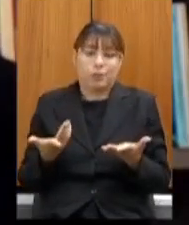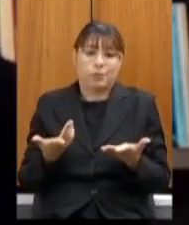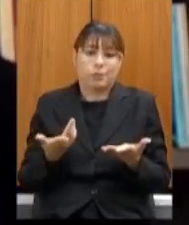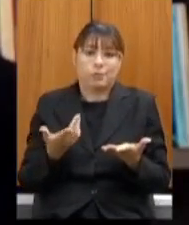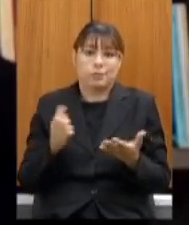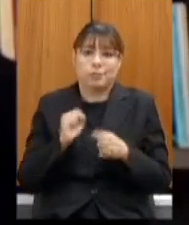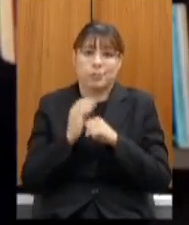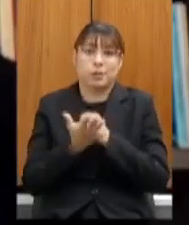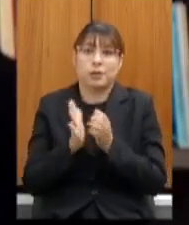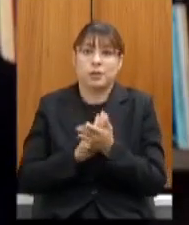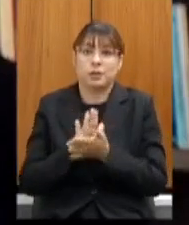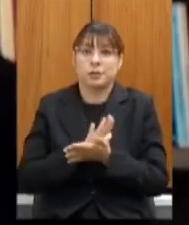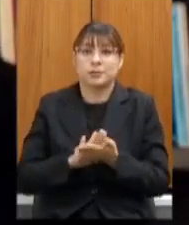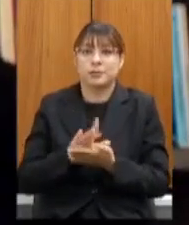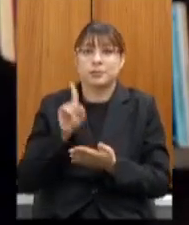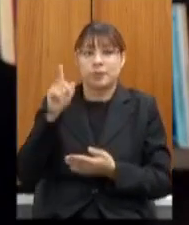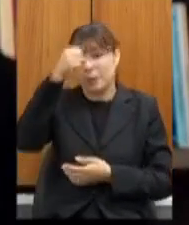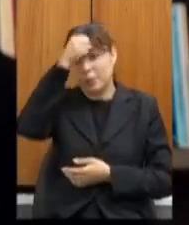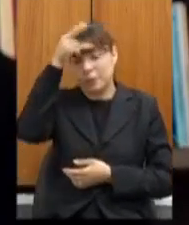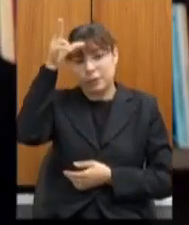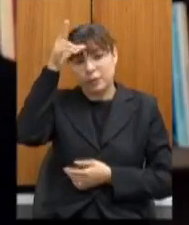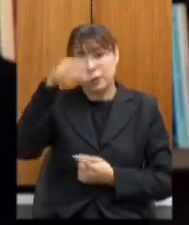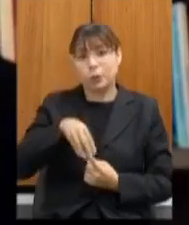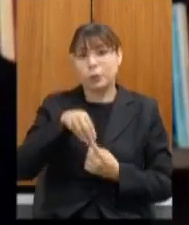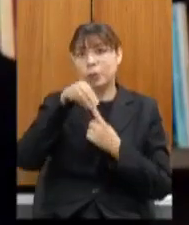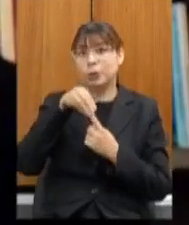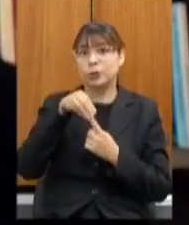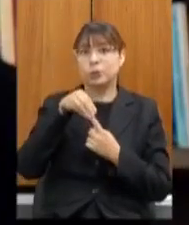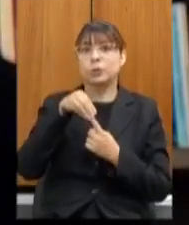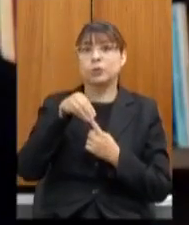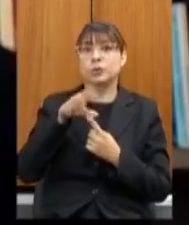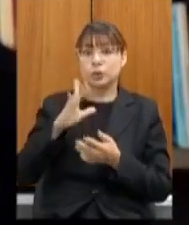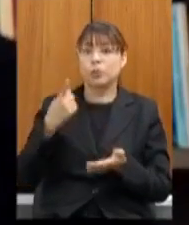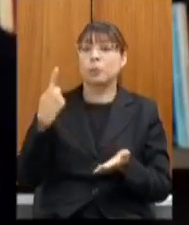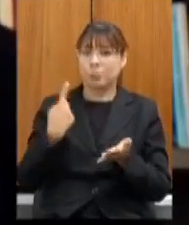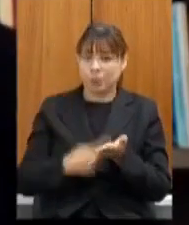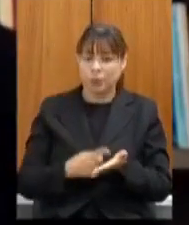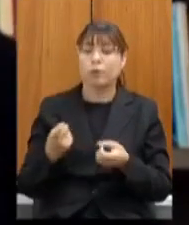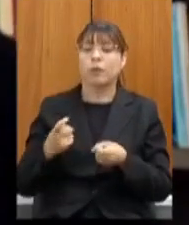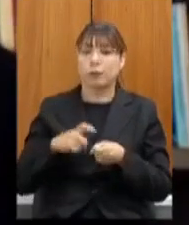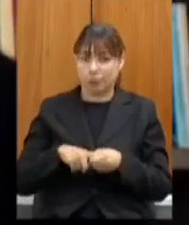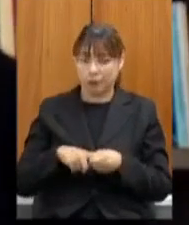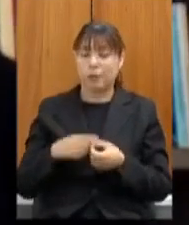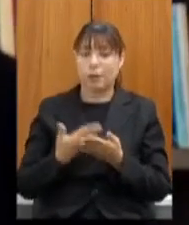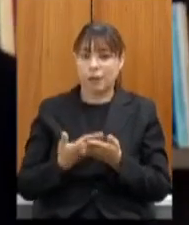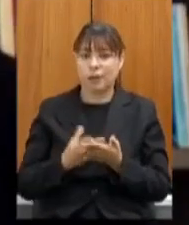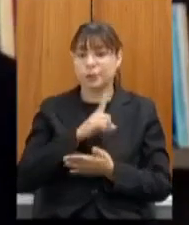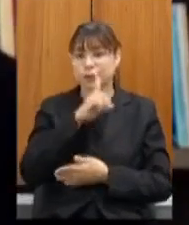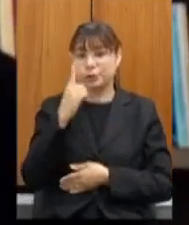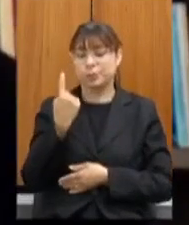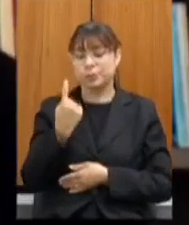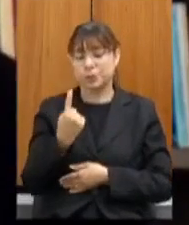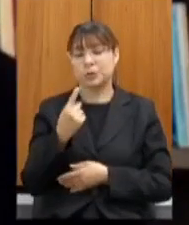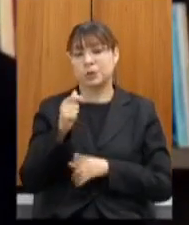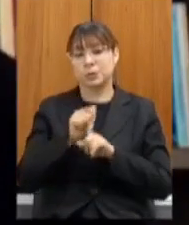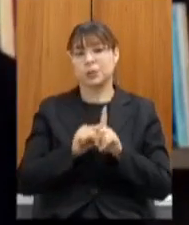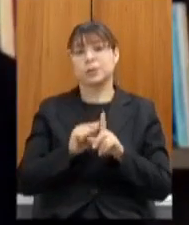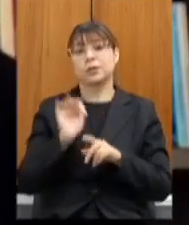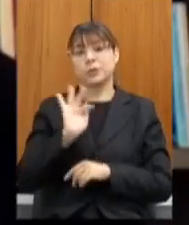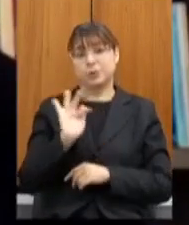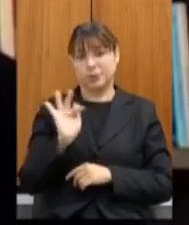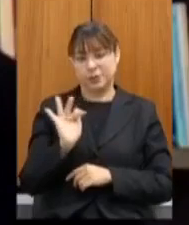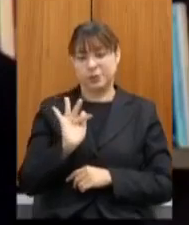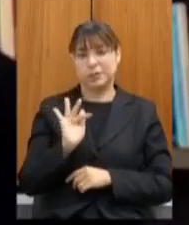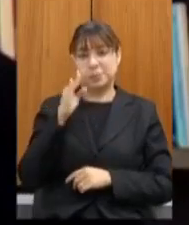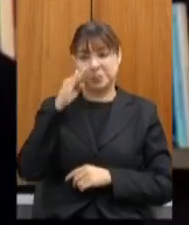853 municípios o prefeito é o único que já marcou a volta às aulas no dia primeiro de fevereiro deputada Beatriz